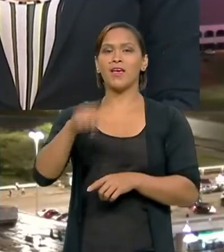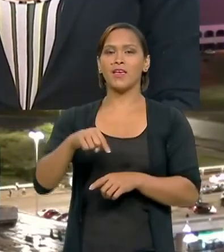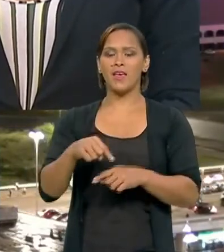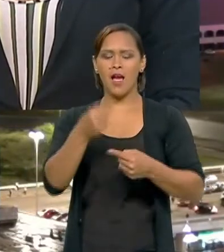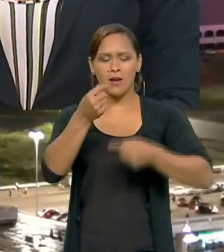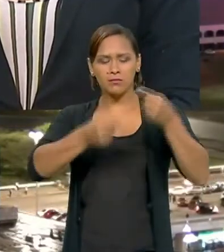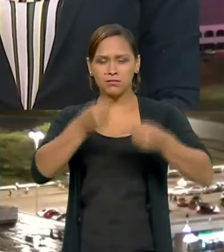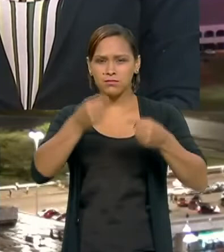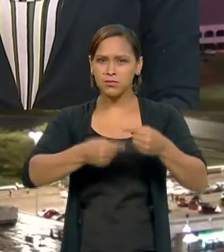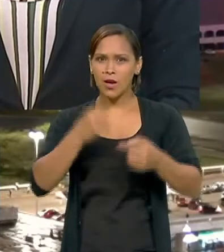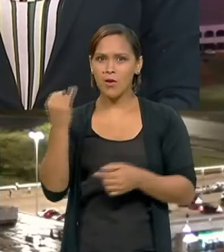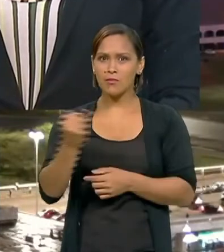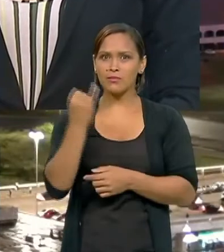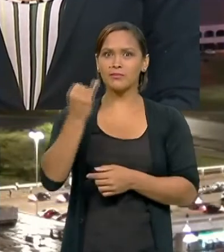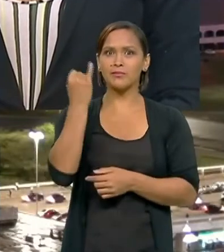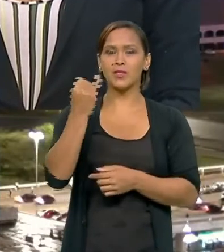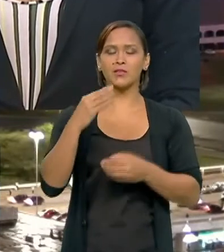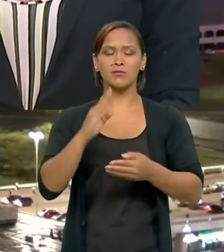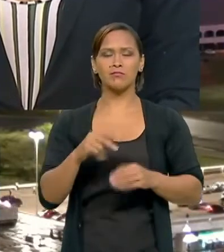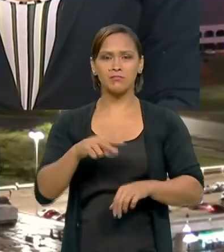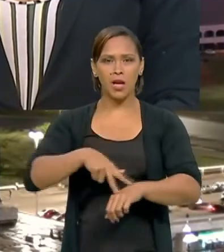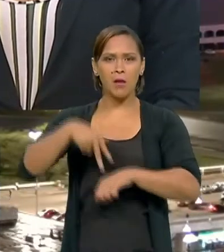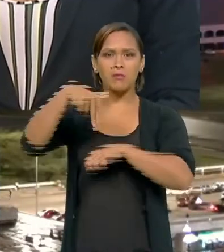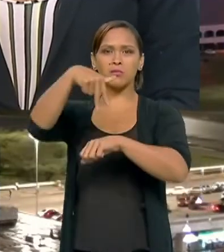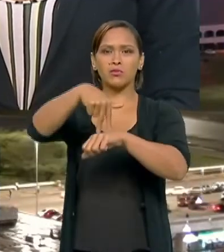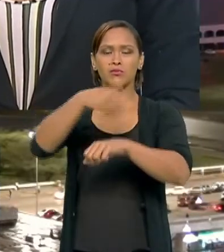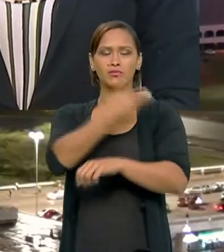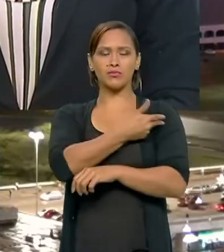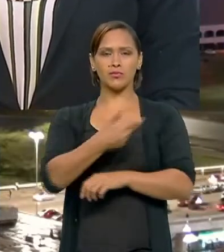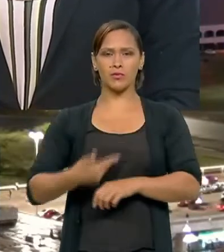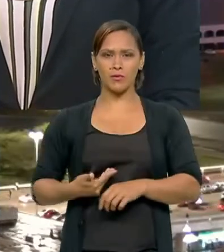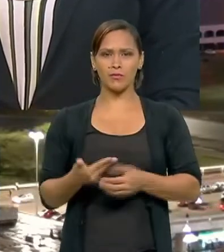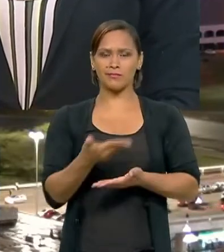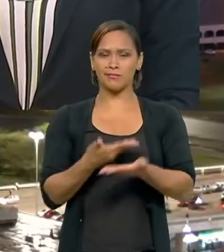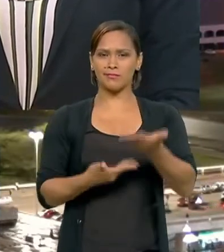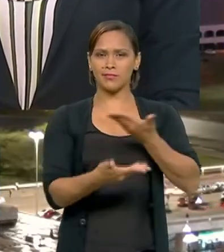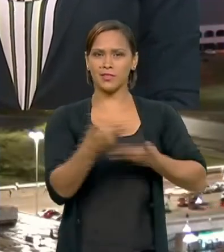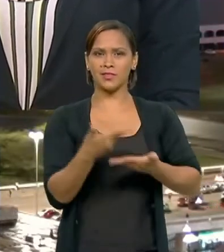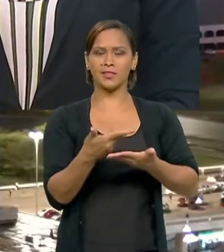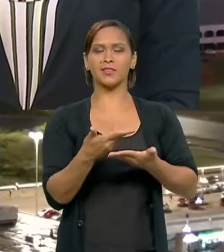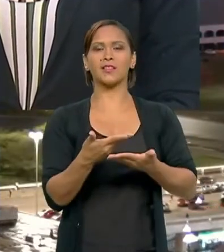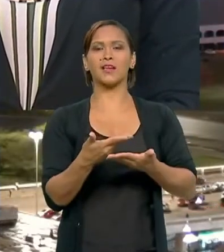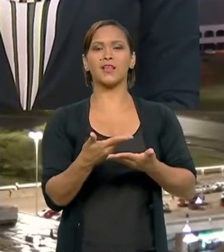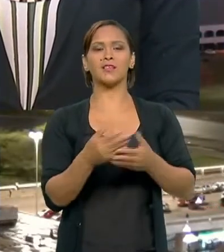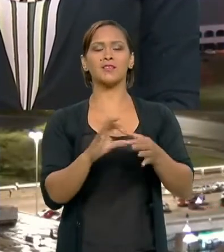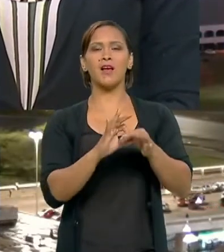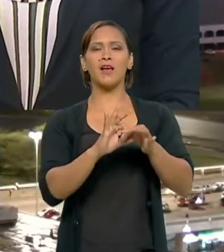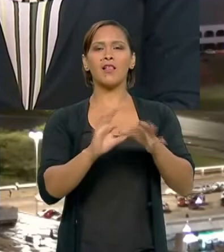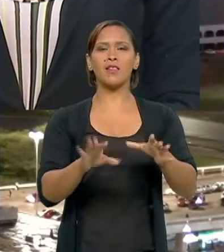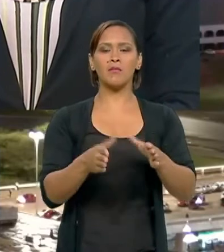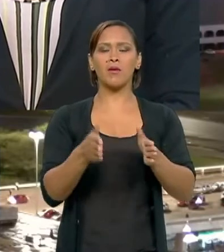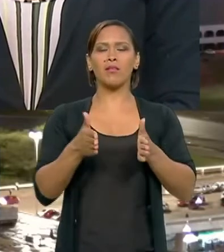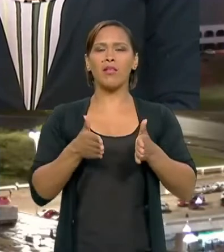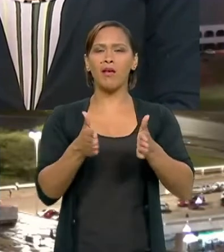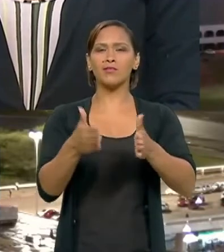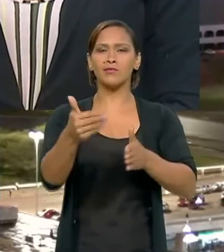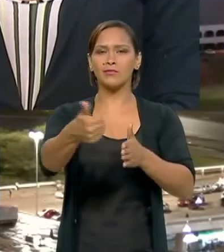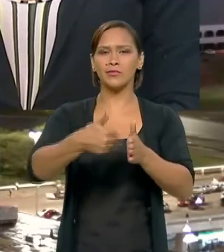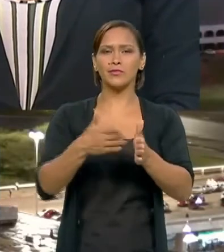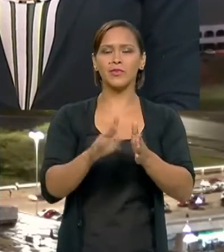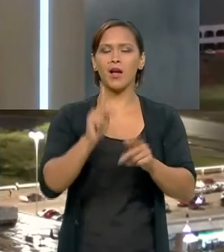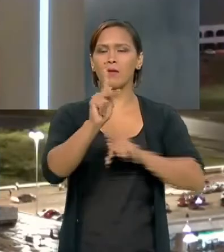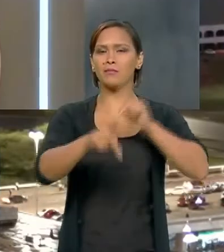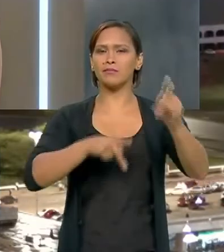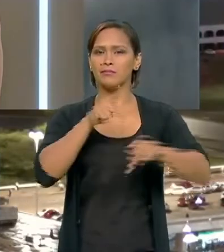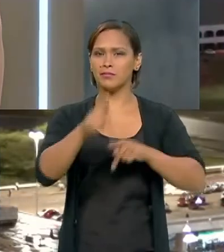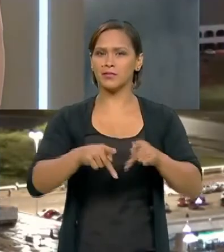discussão sobre a postura dos governos em relação a liberdade de ir e vir da população